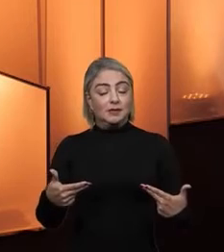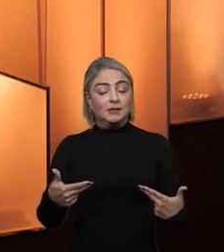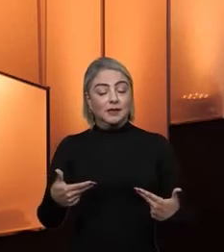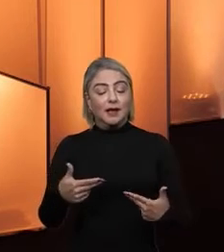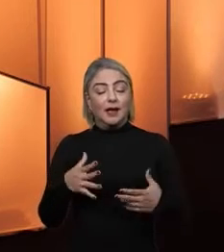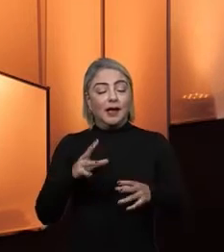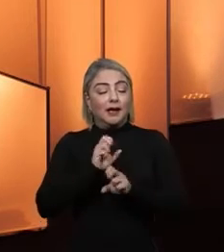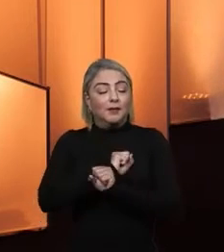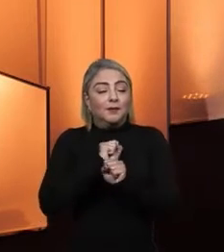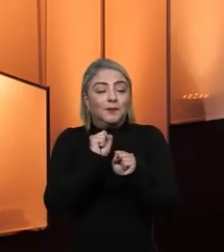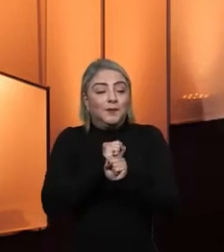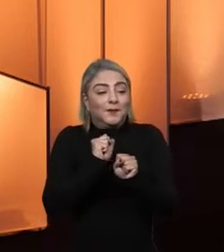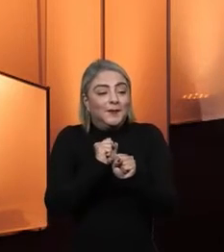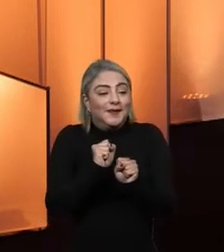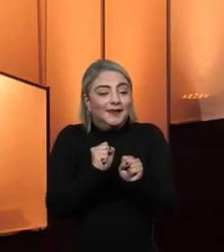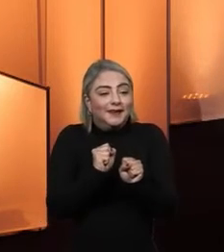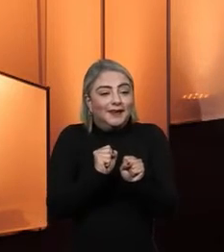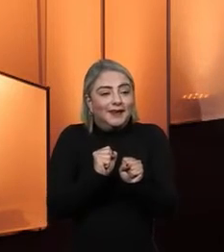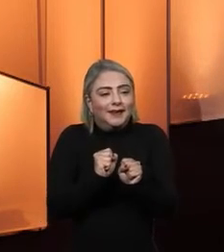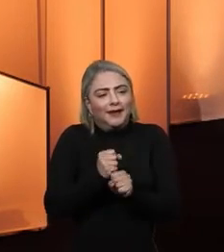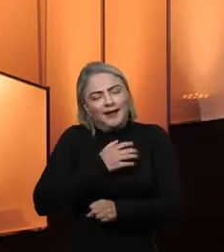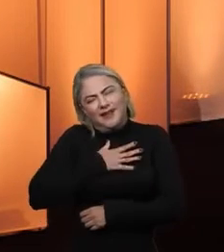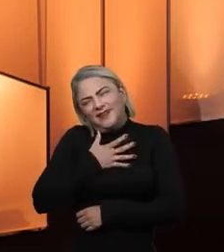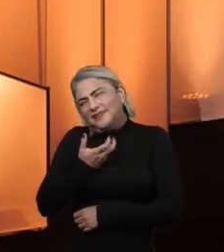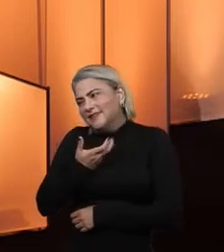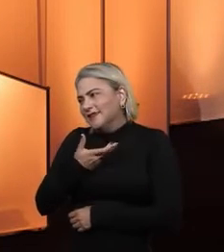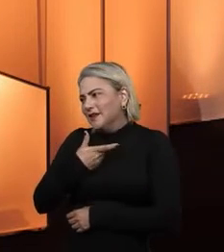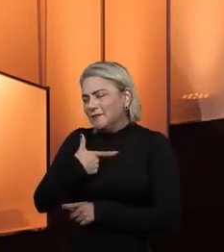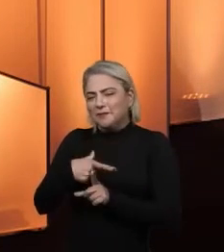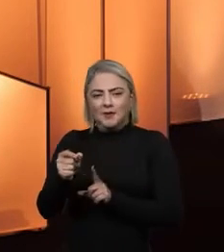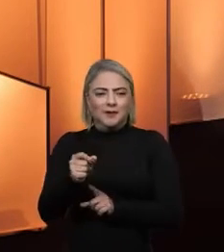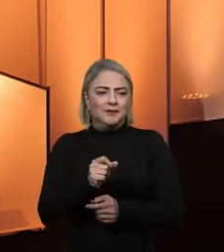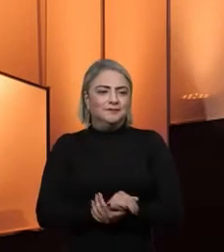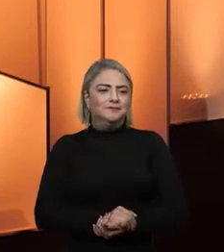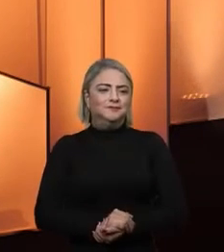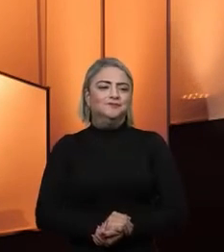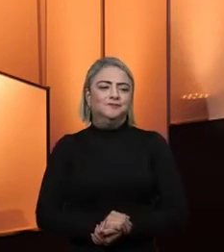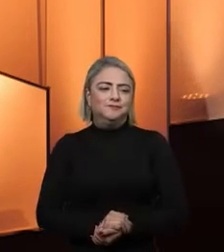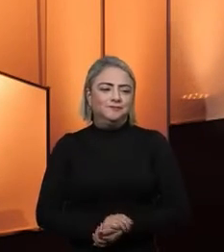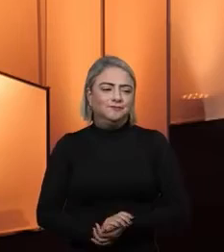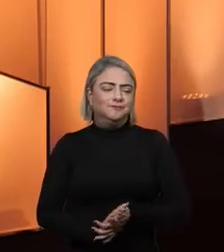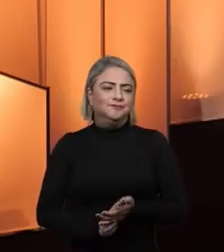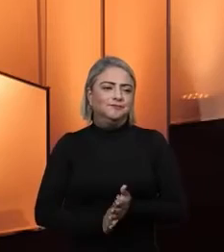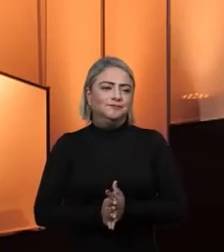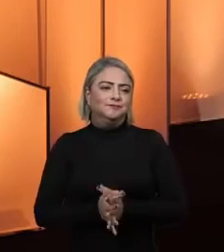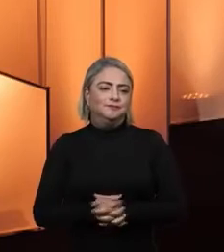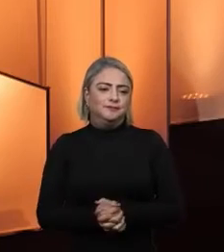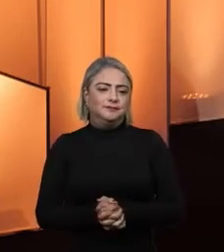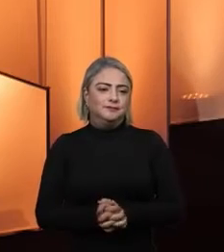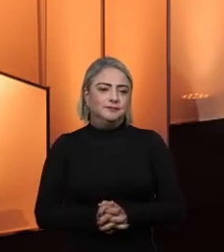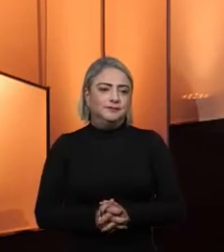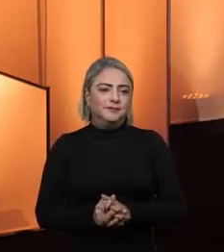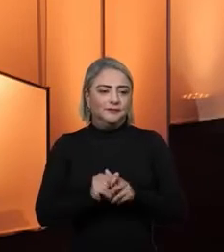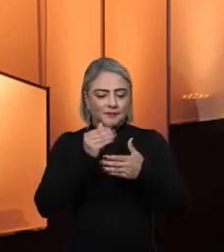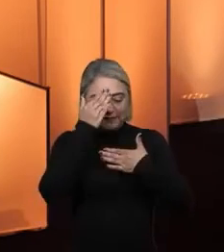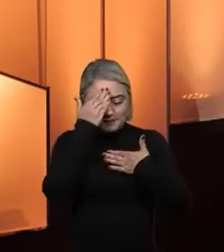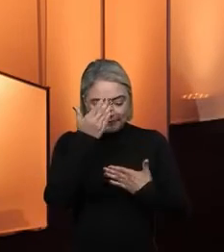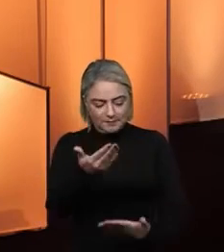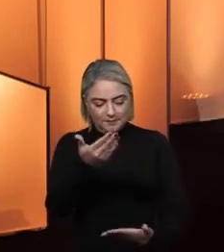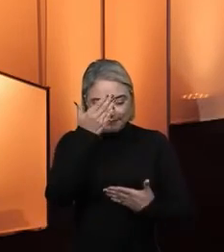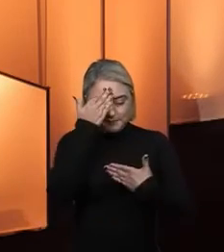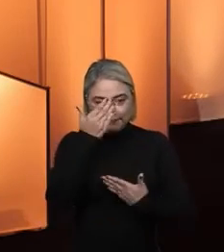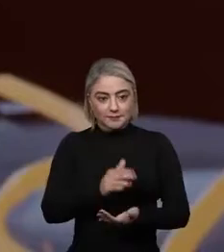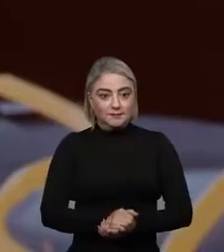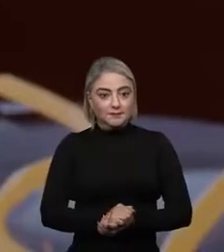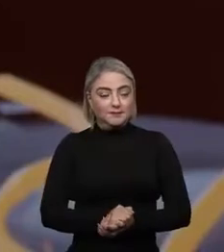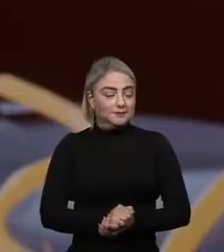adorei ficar aqui. Acho que eu não queria ir embora, viu, Ciro? Curti. Obrigada pelo convite, gente. Muito obrigada. E